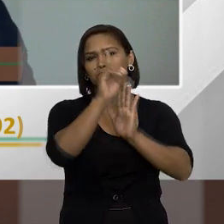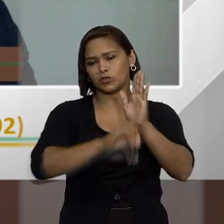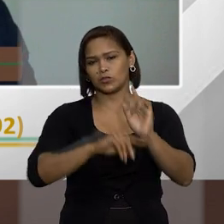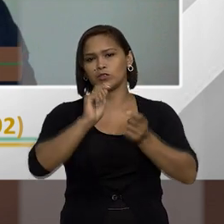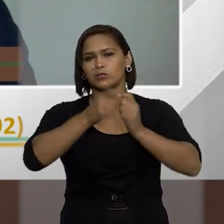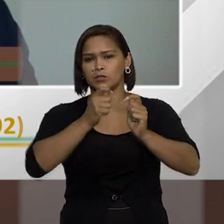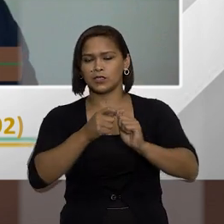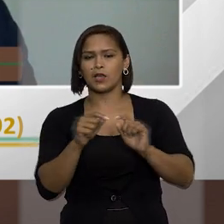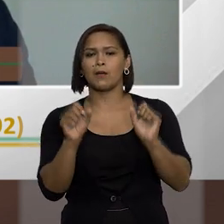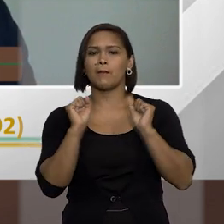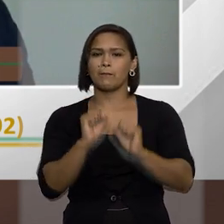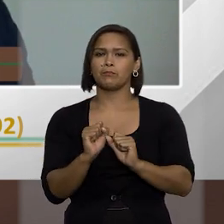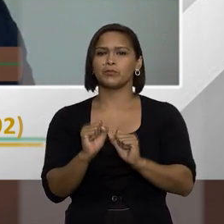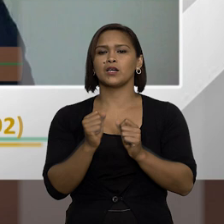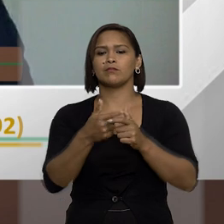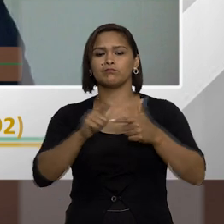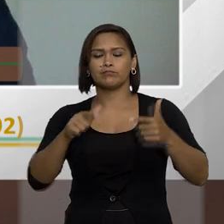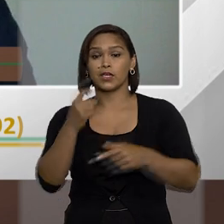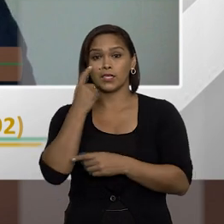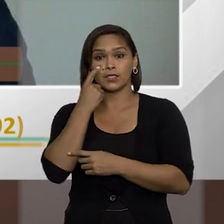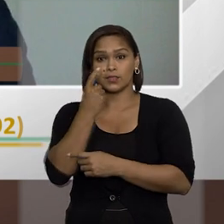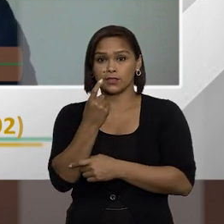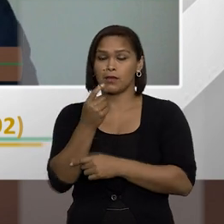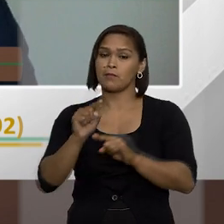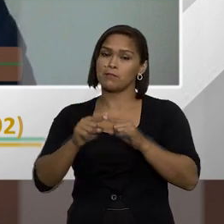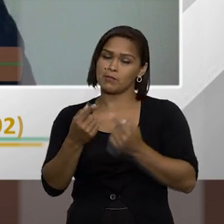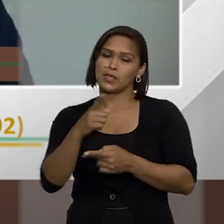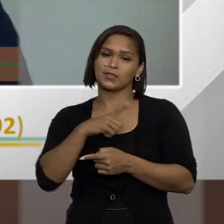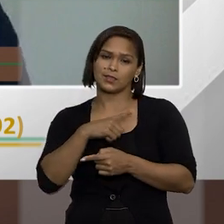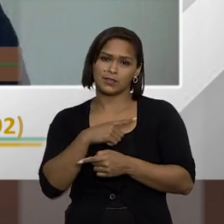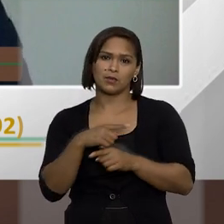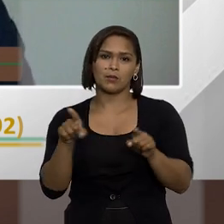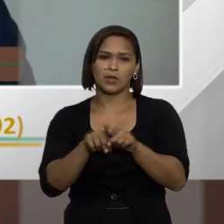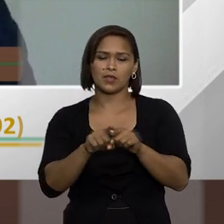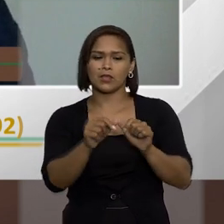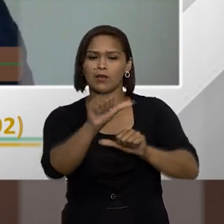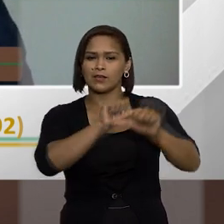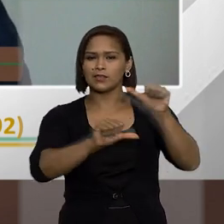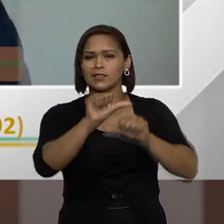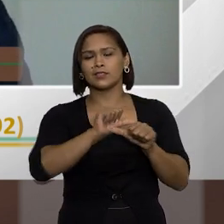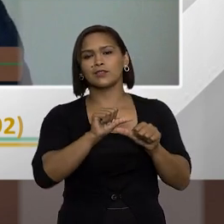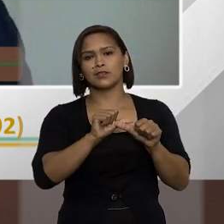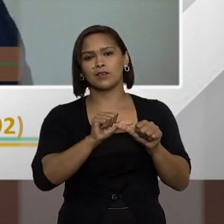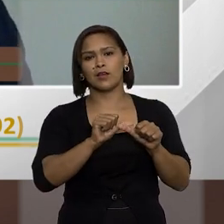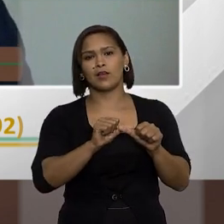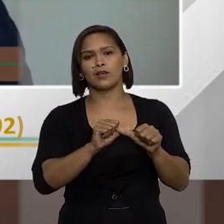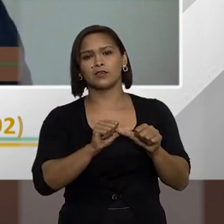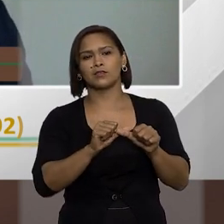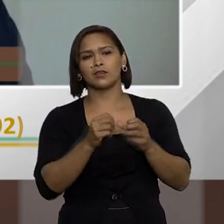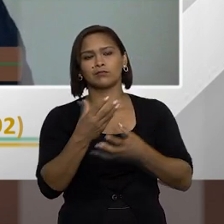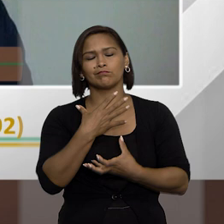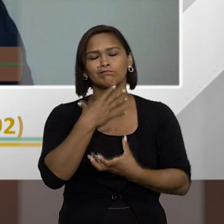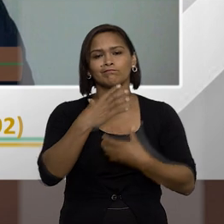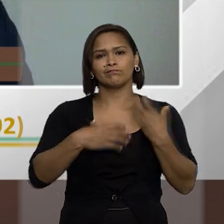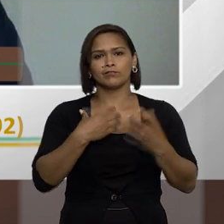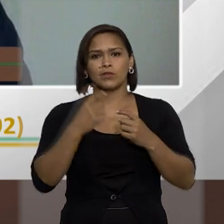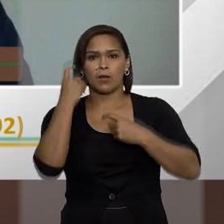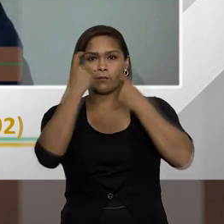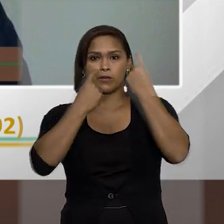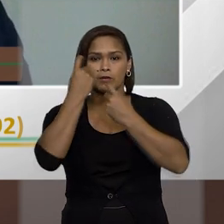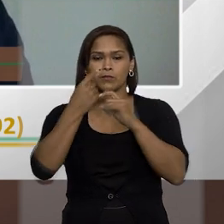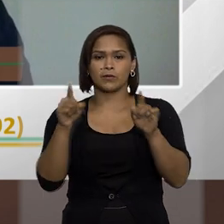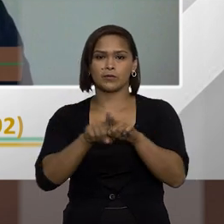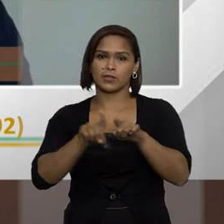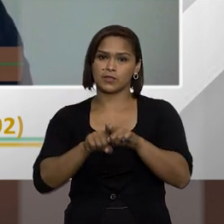administrativo são bastante interessantes mas existem também algumas alterações que geram certa preocupação